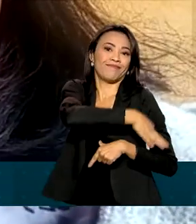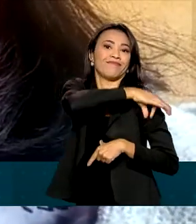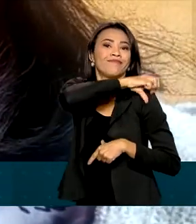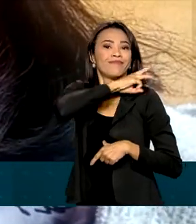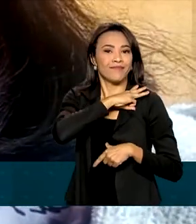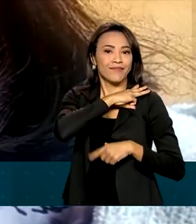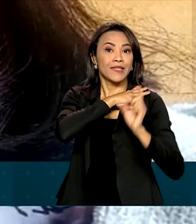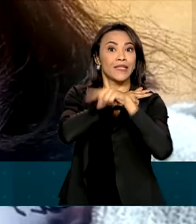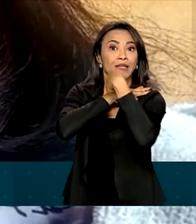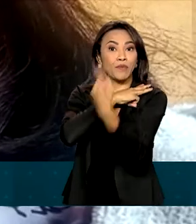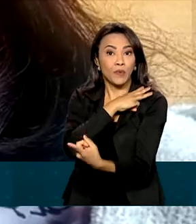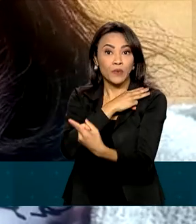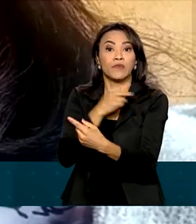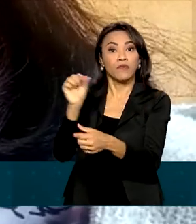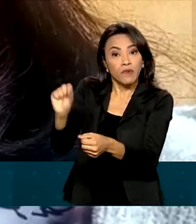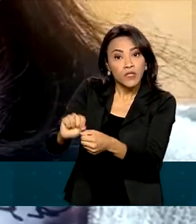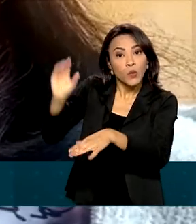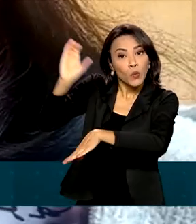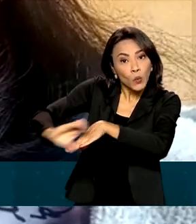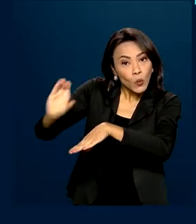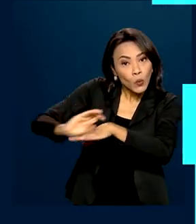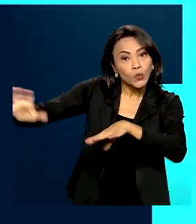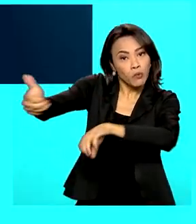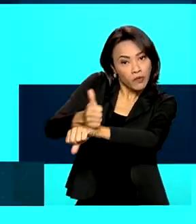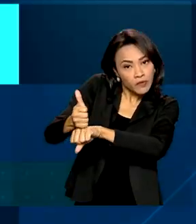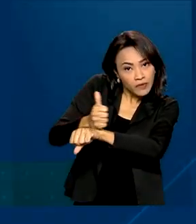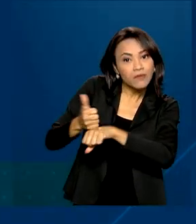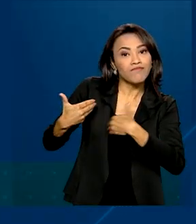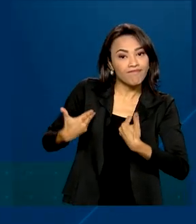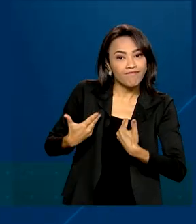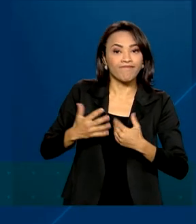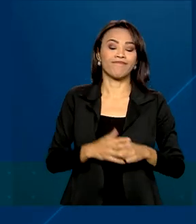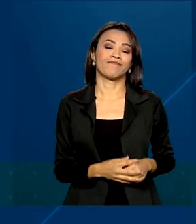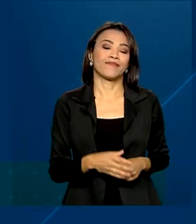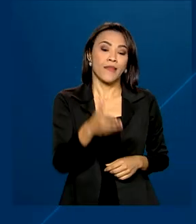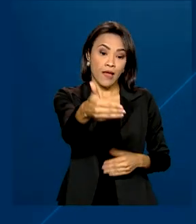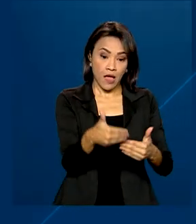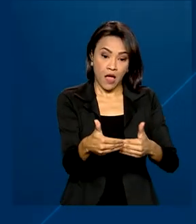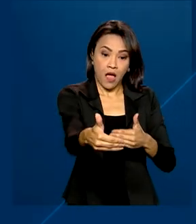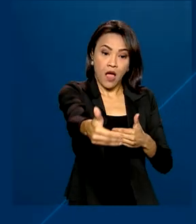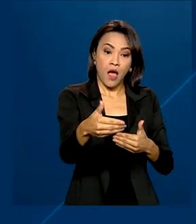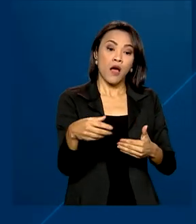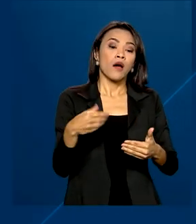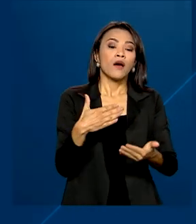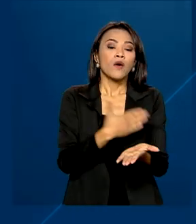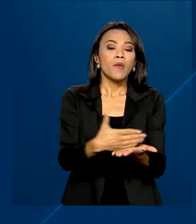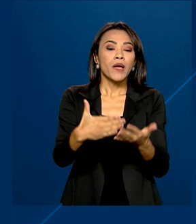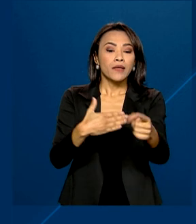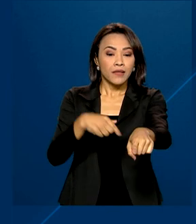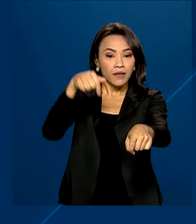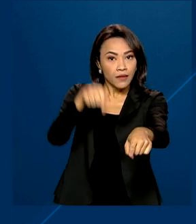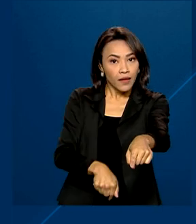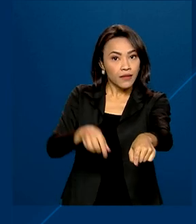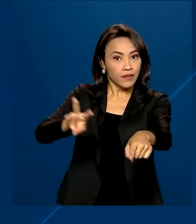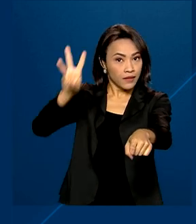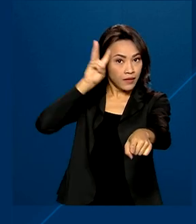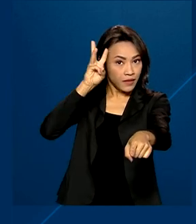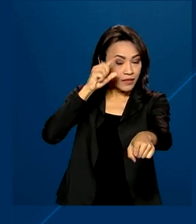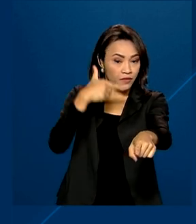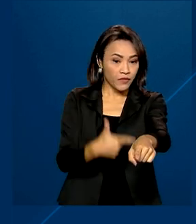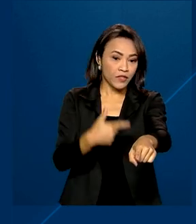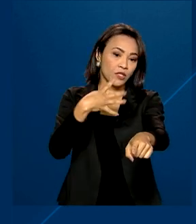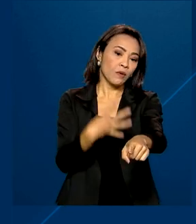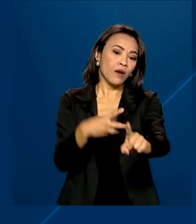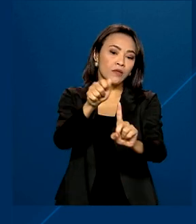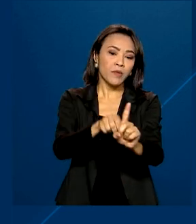curso e me profissionalizar. As inscrições começam nesta terça, 24 de maio, e seguem